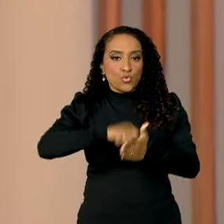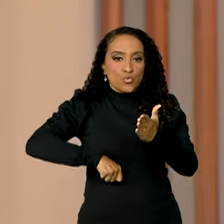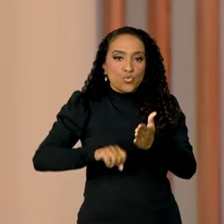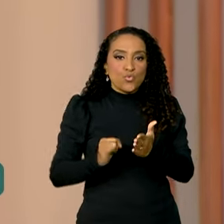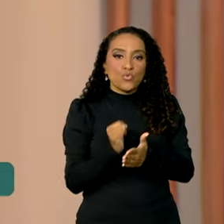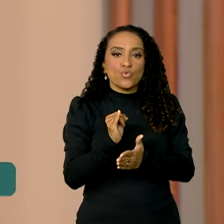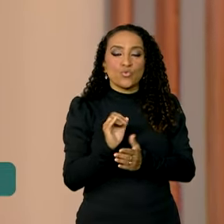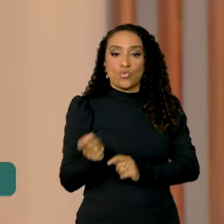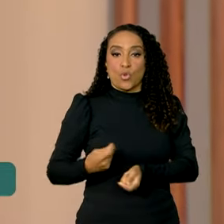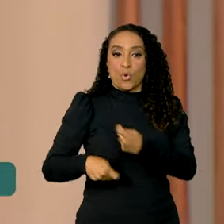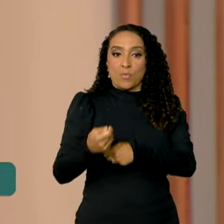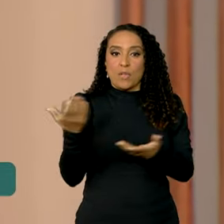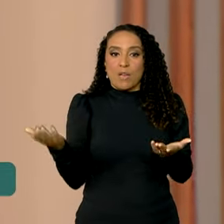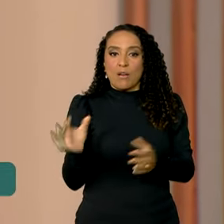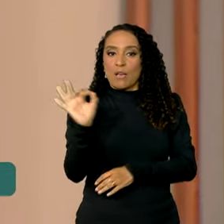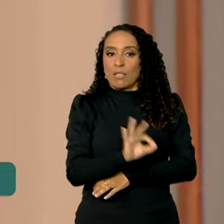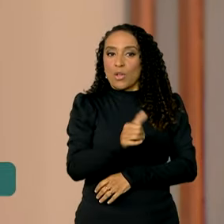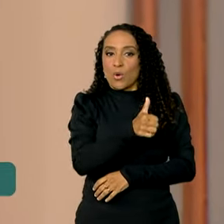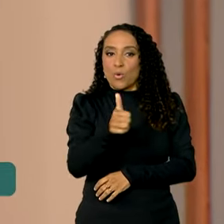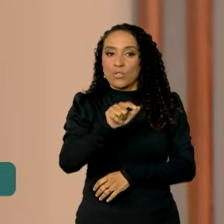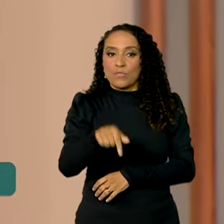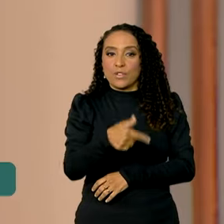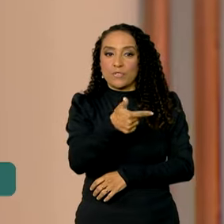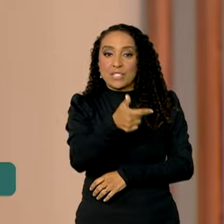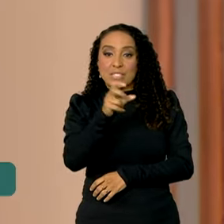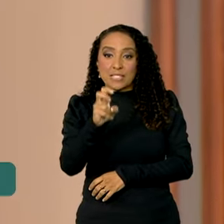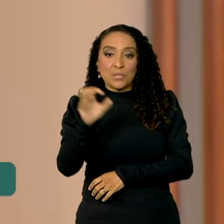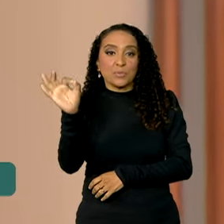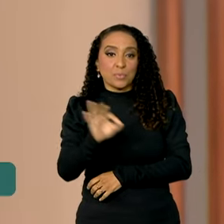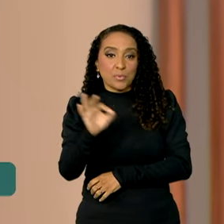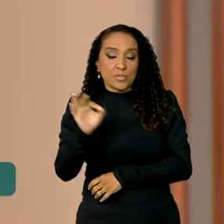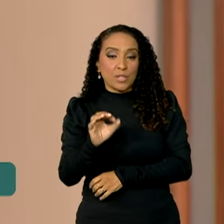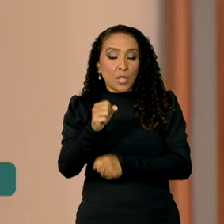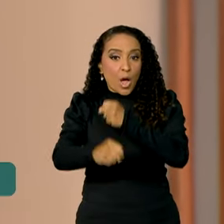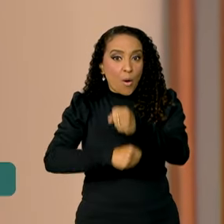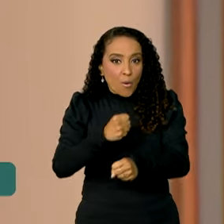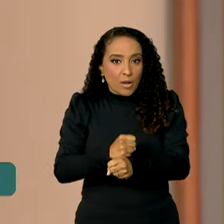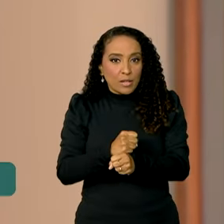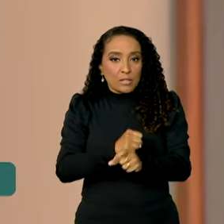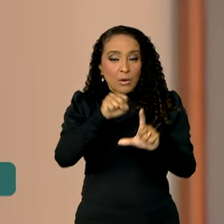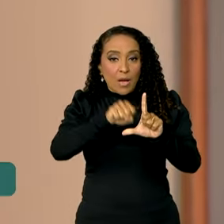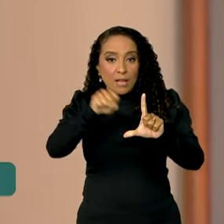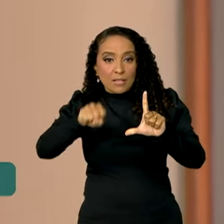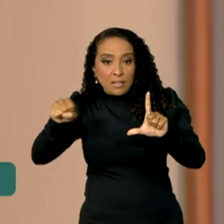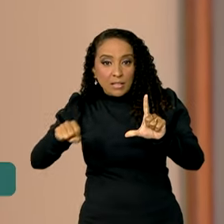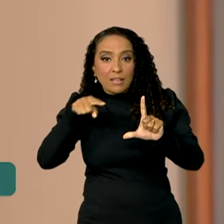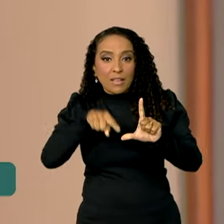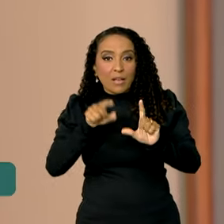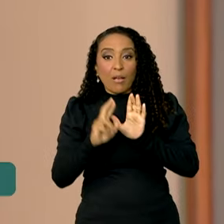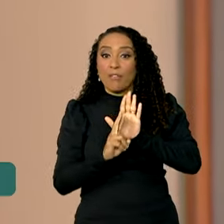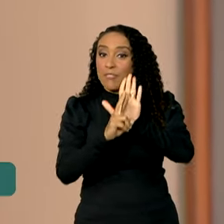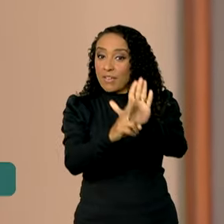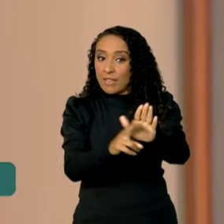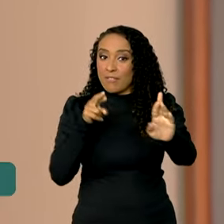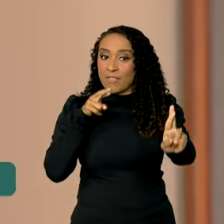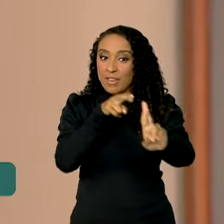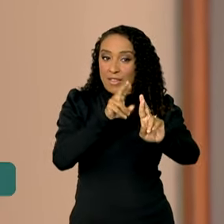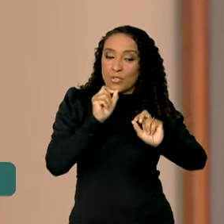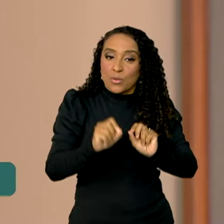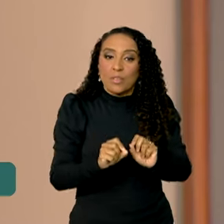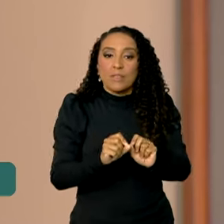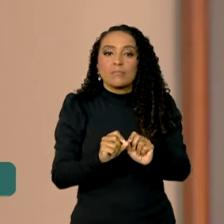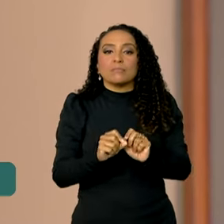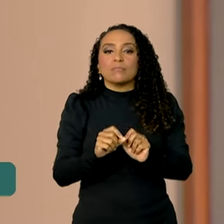economia. Agora a taxa está em 11,25% ao ano. A Selic serve como referência